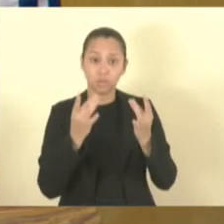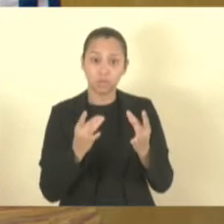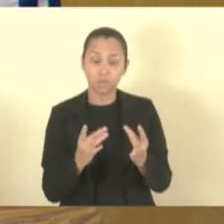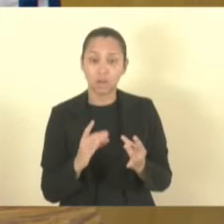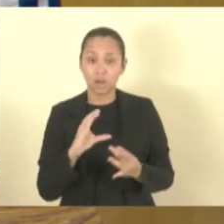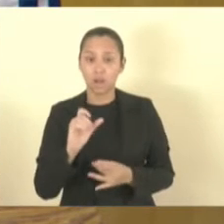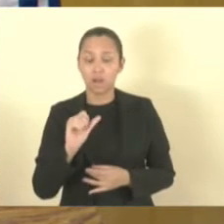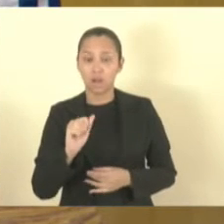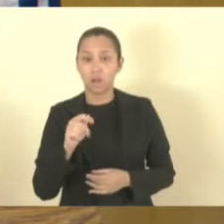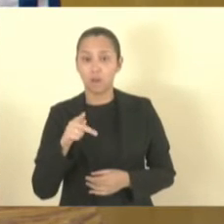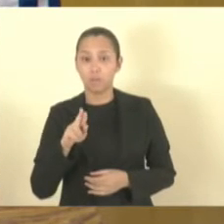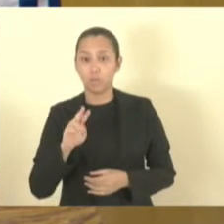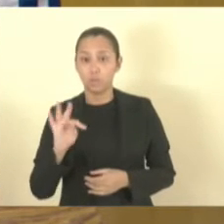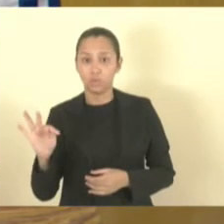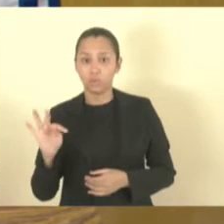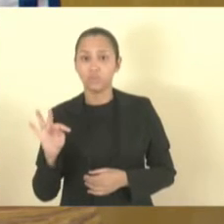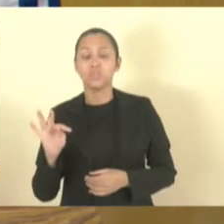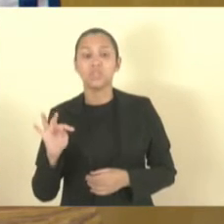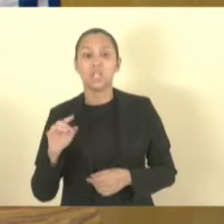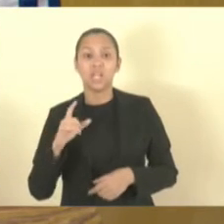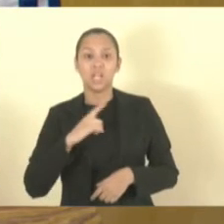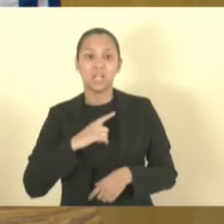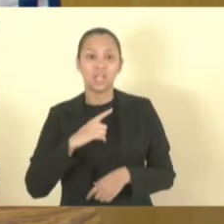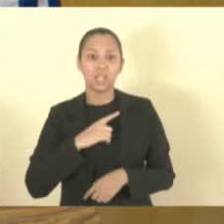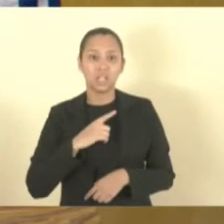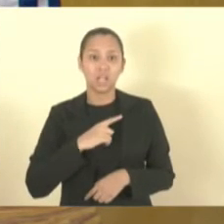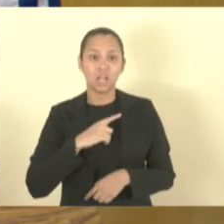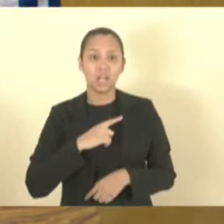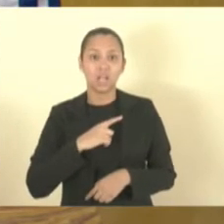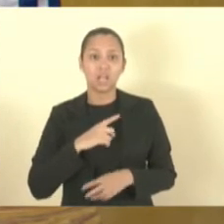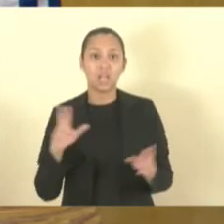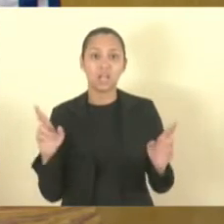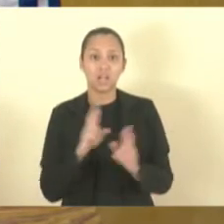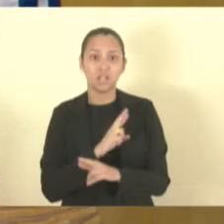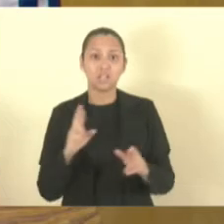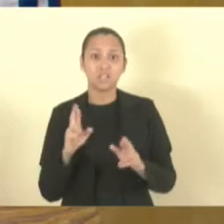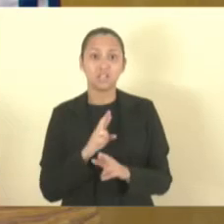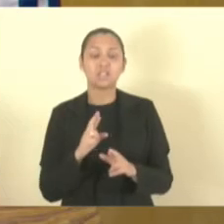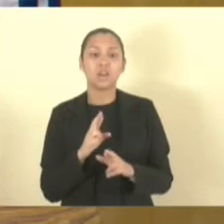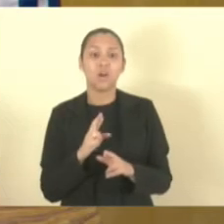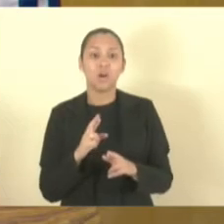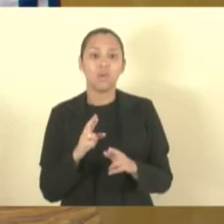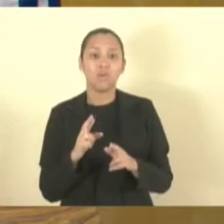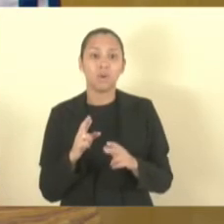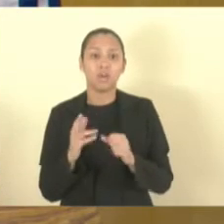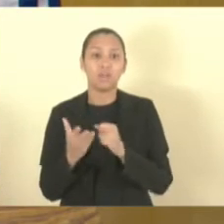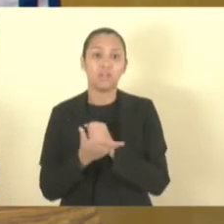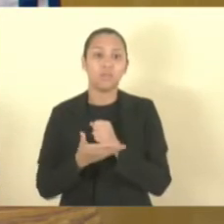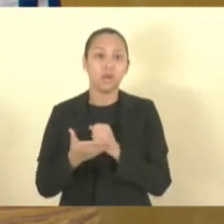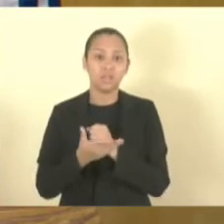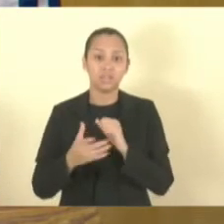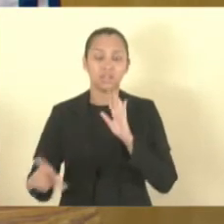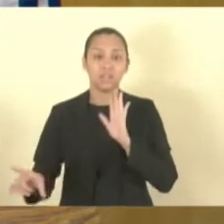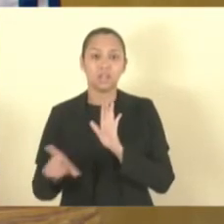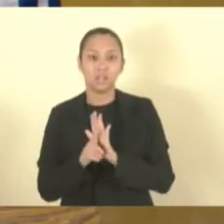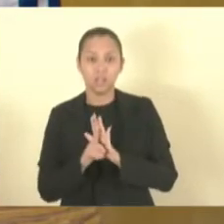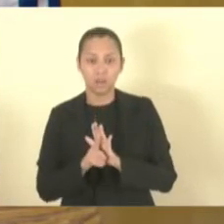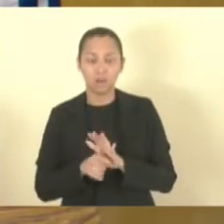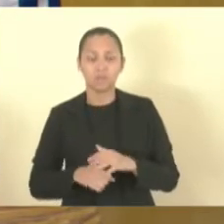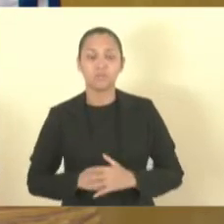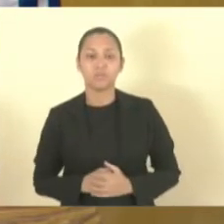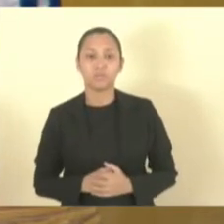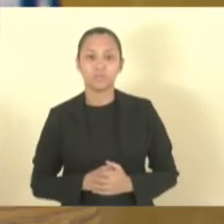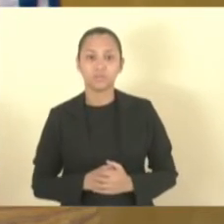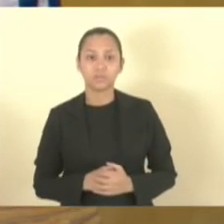contará para todos os efeitos legais, exceto para o promoção funcional vertical. Ou seja,